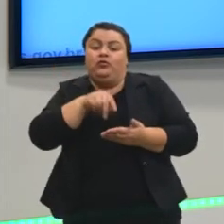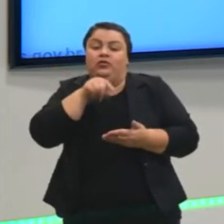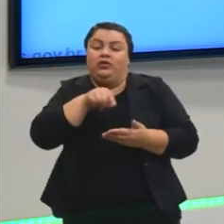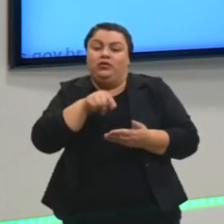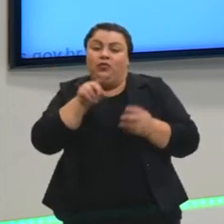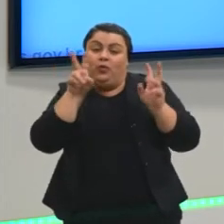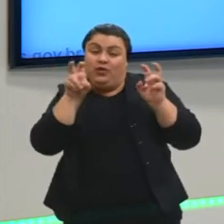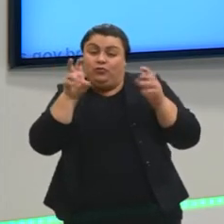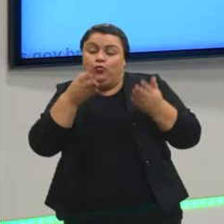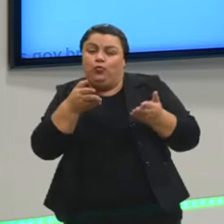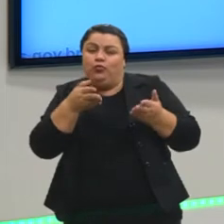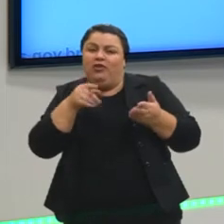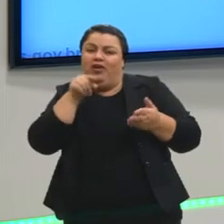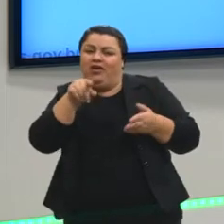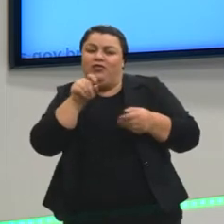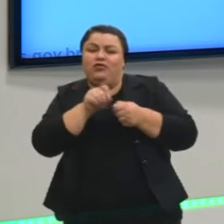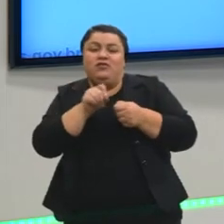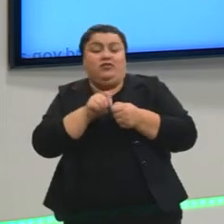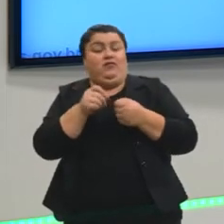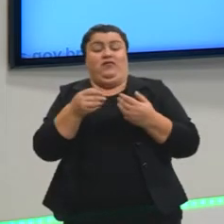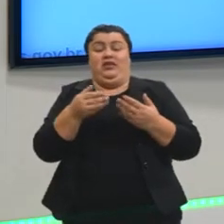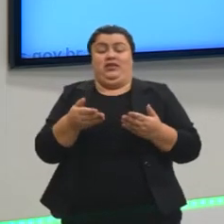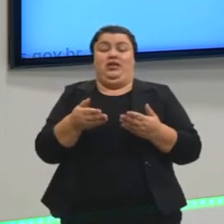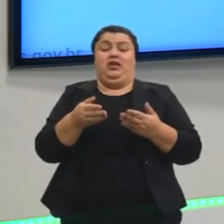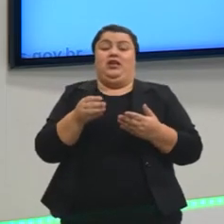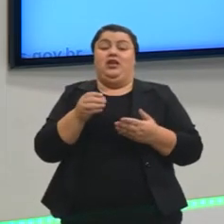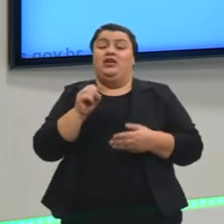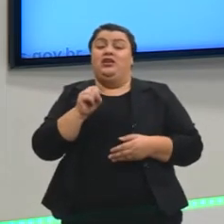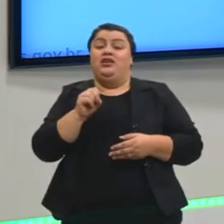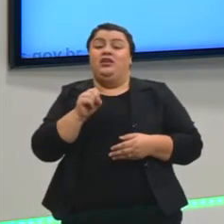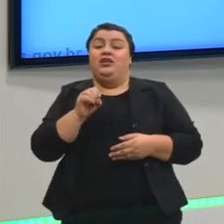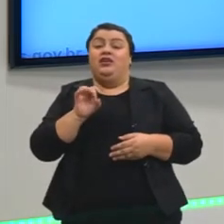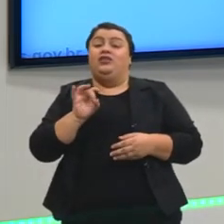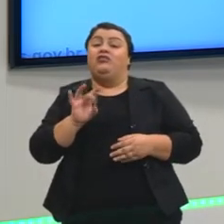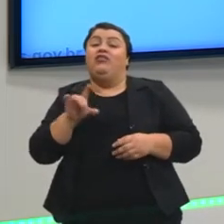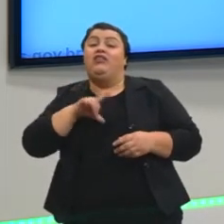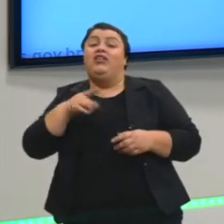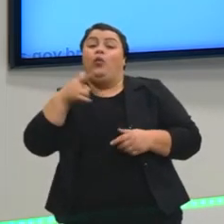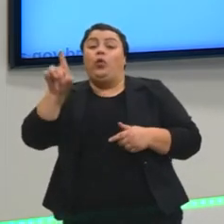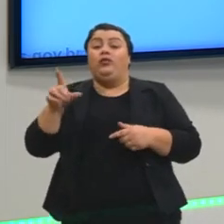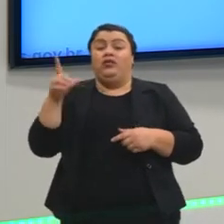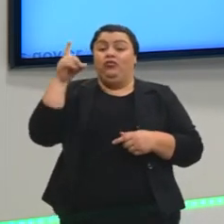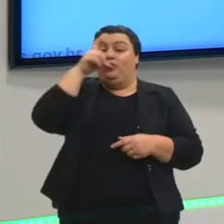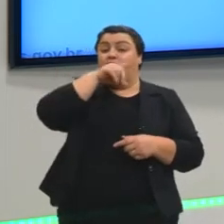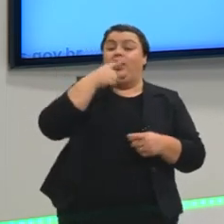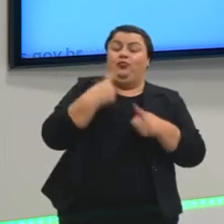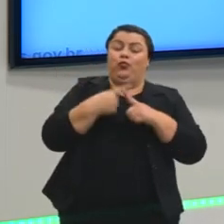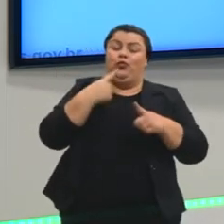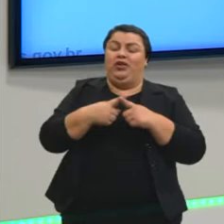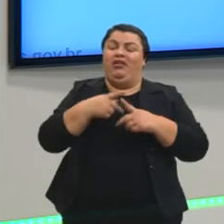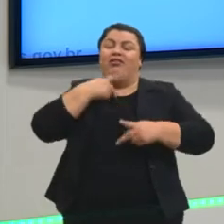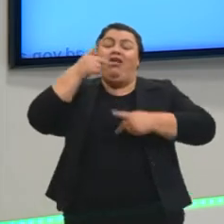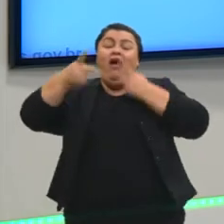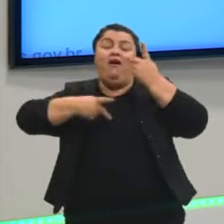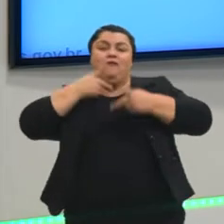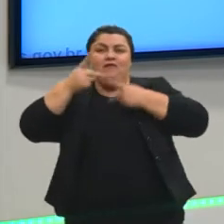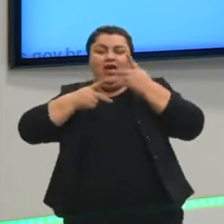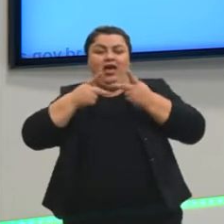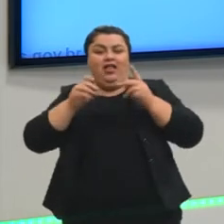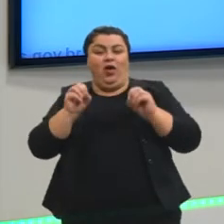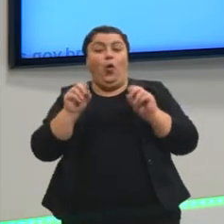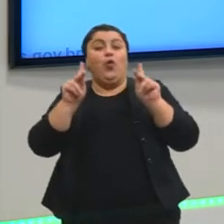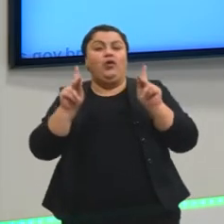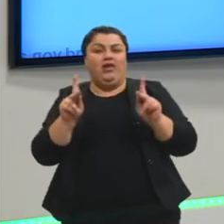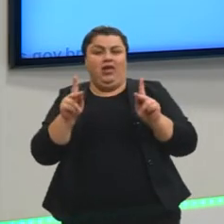a uma situação. É isso só, galera. Só que aí a gente tem outra dificuldade. Por quê? Porque na fala vai muito bem.